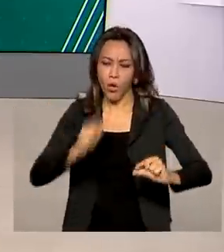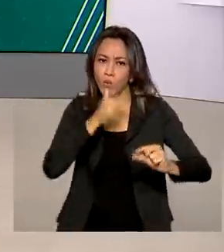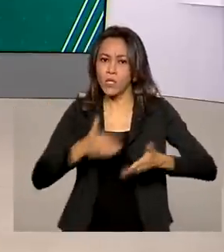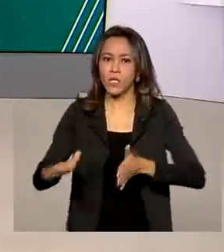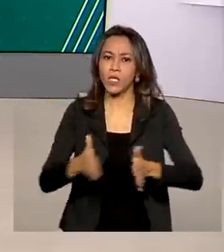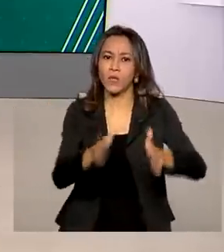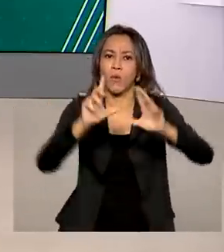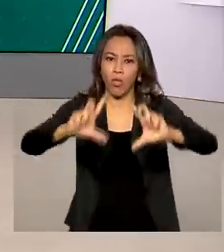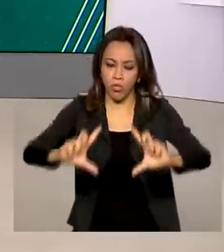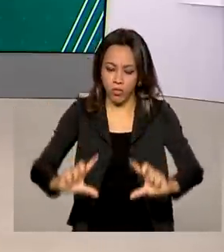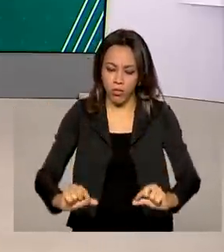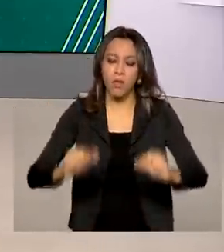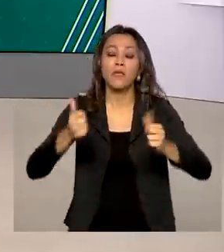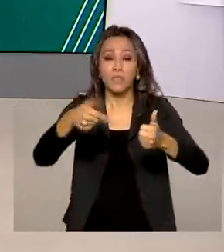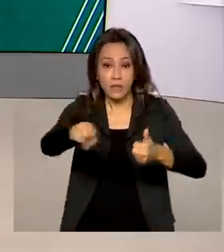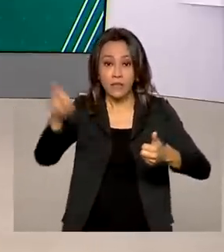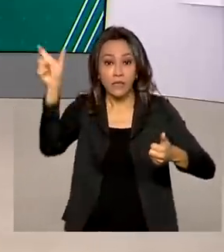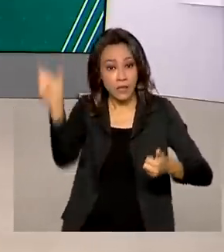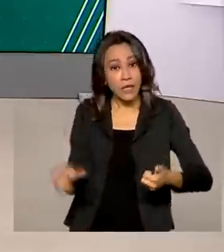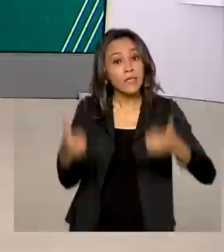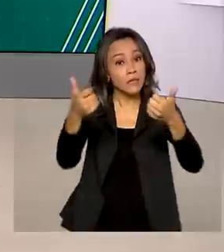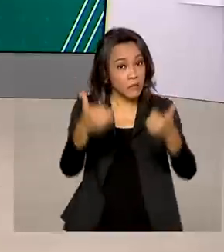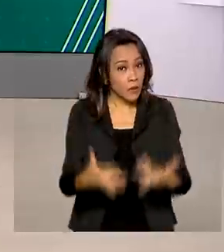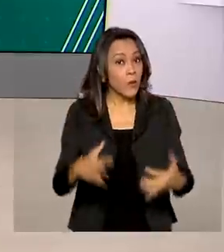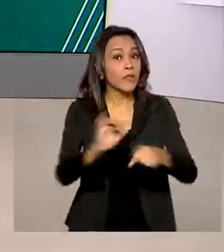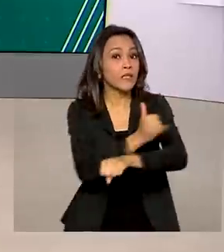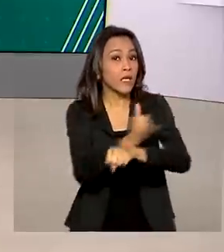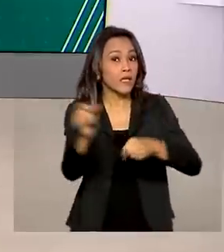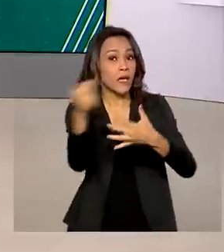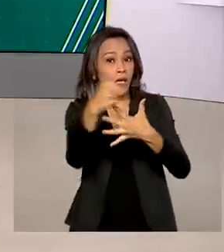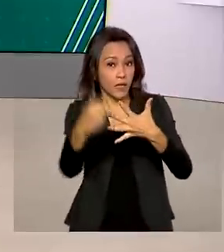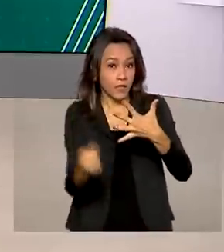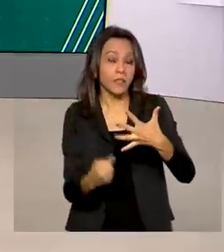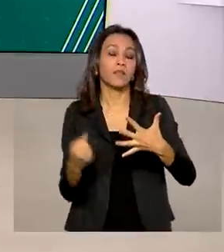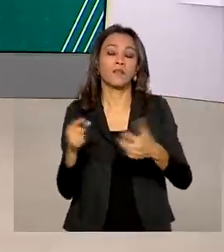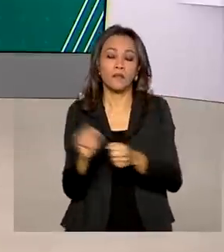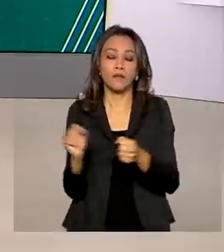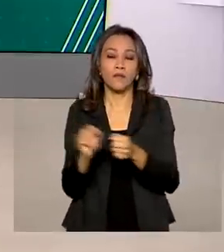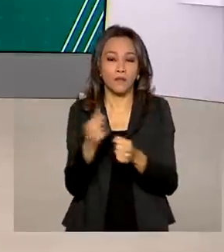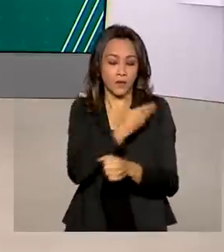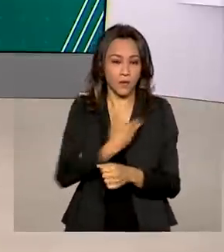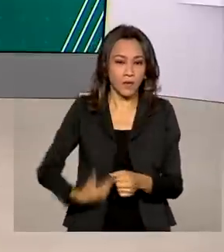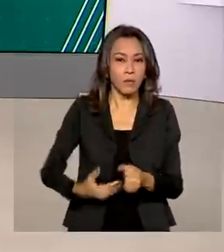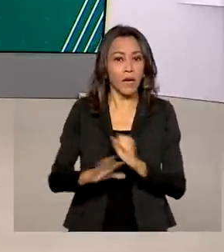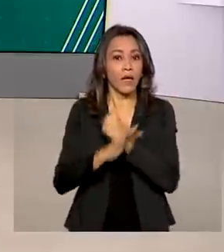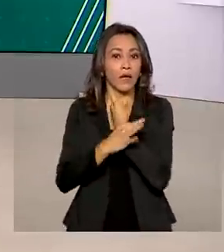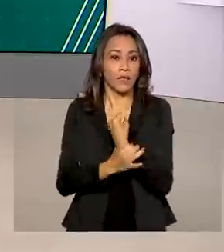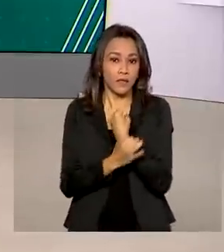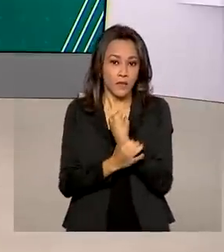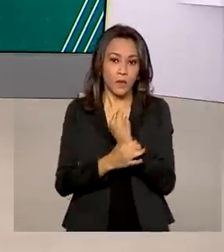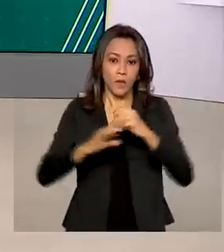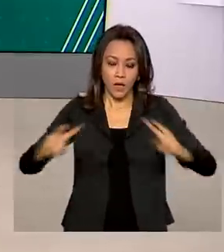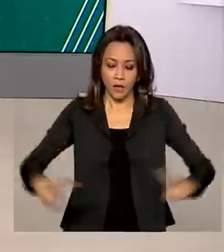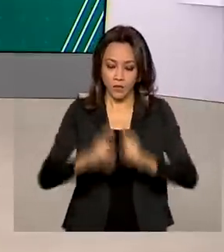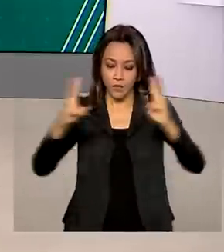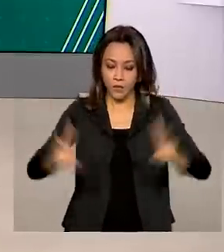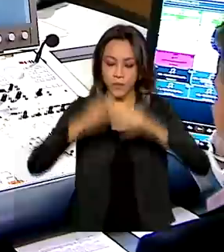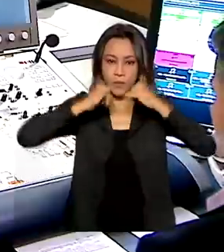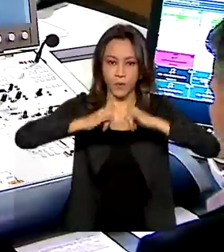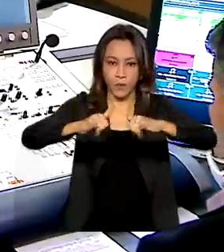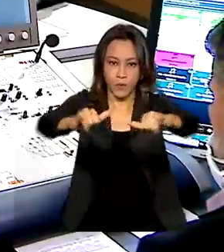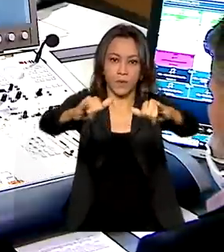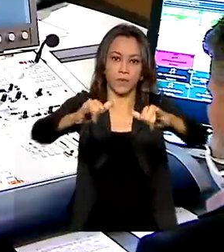ministro de Minas e Energia falou sobre as medidas que estão sendo tomadas pelo governo para garantir o fornecimento de energia elétrica no país.